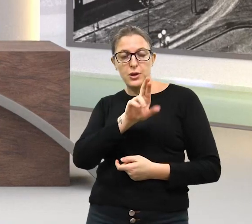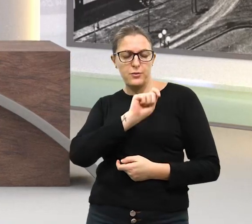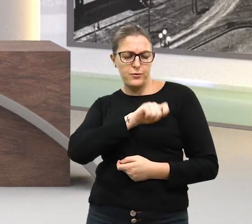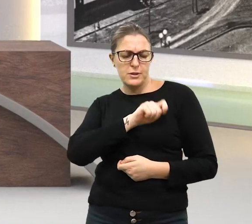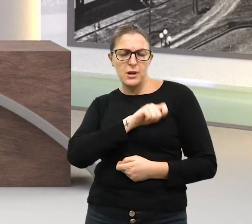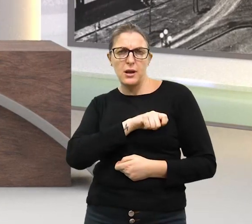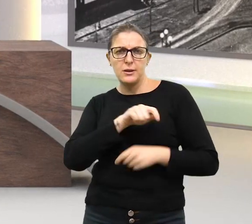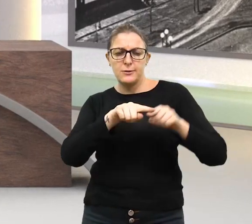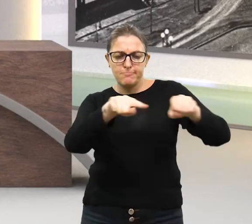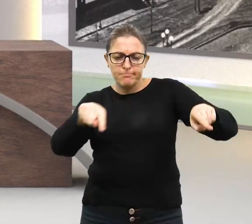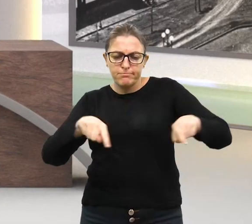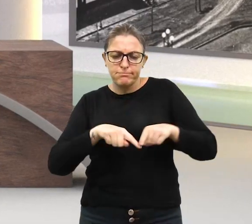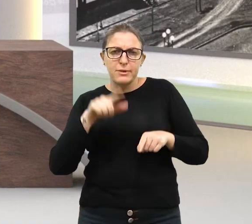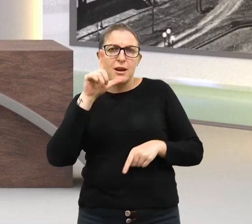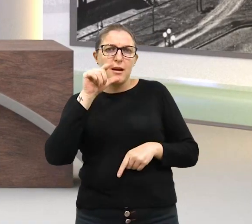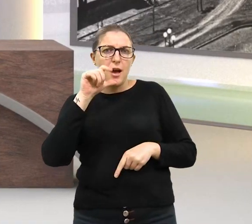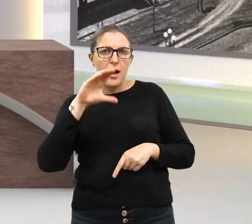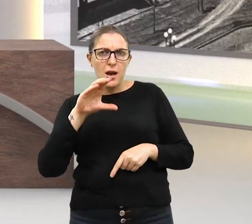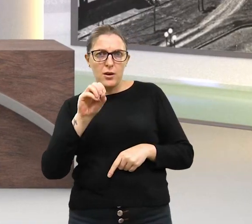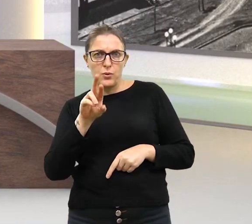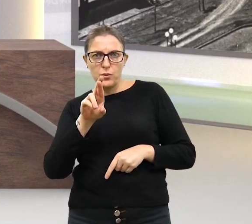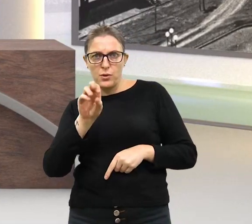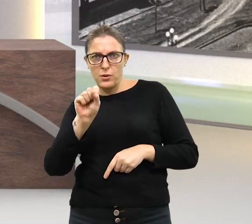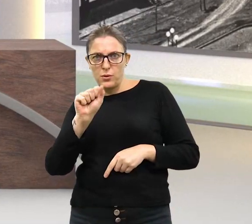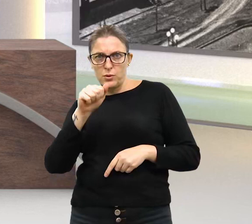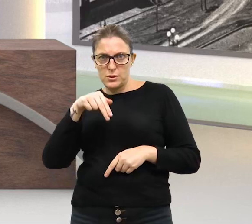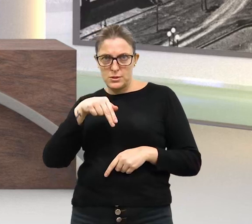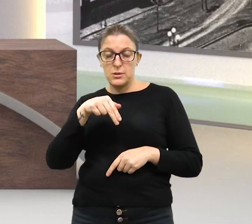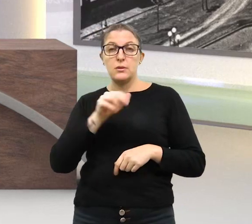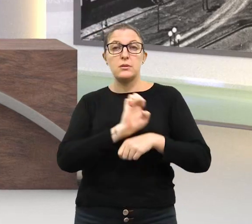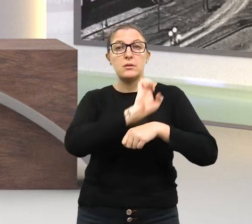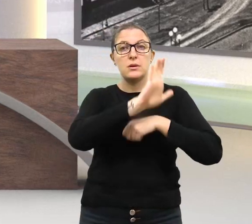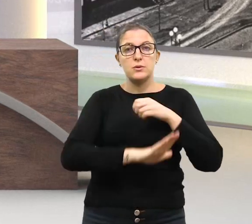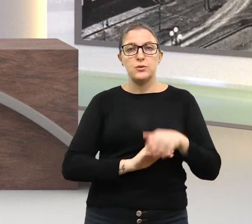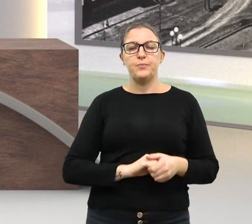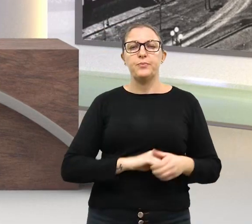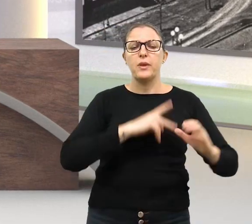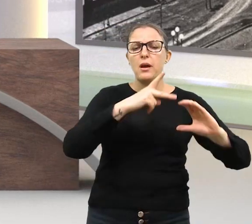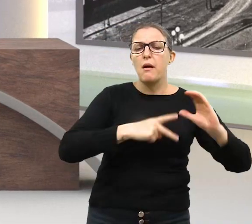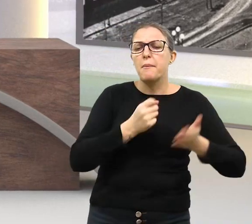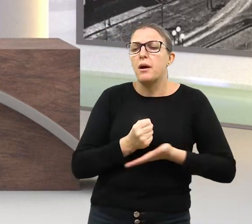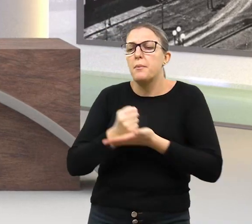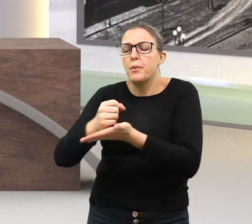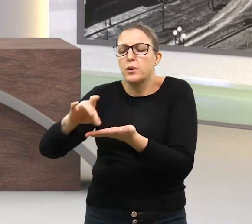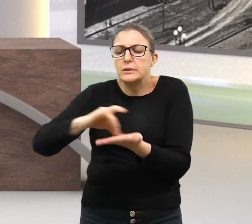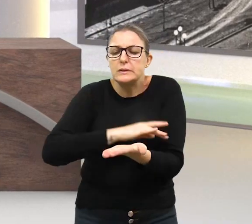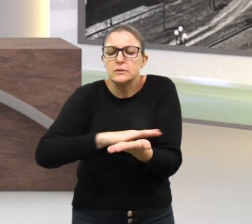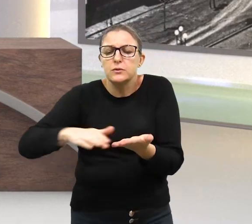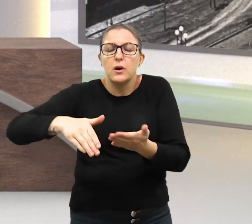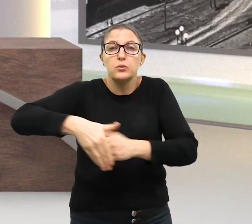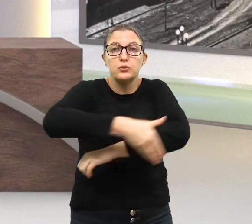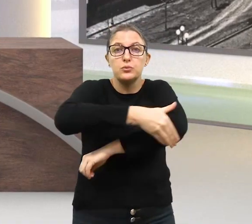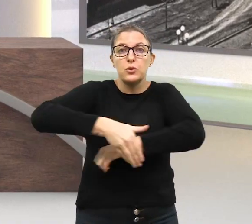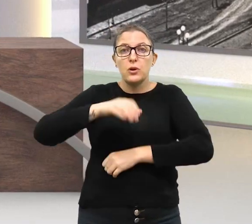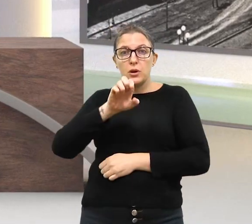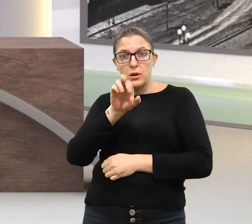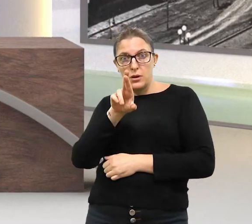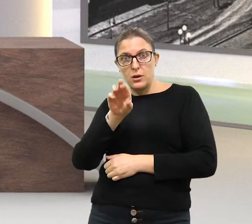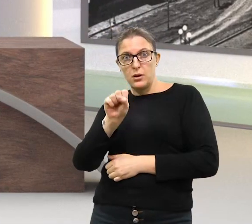historia a barragem da Corsan, em Erechim. Câmara apoia asfaltamento da ERS 477.